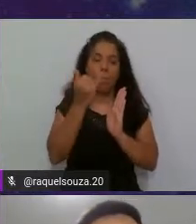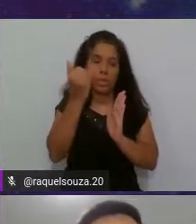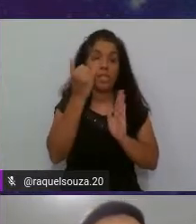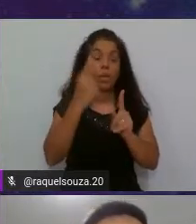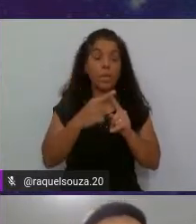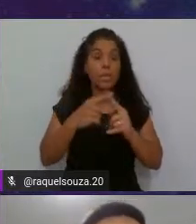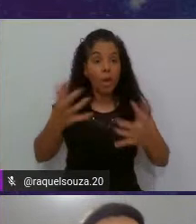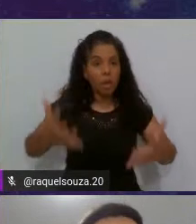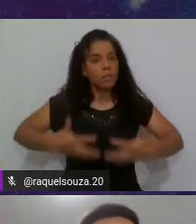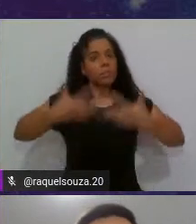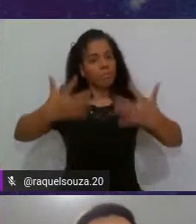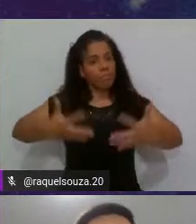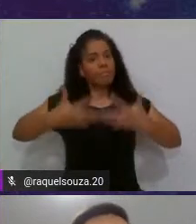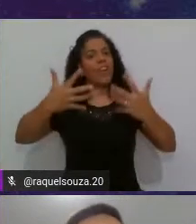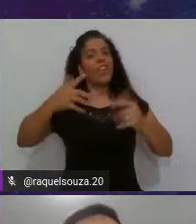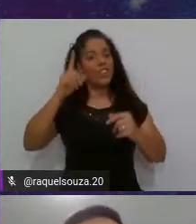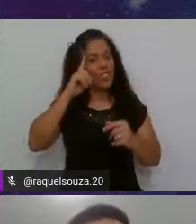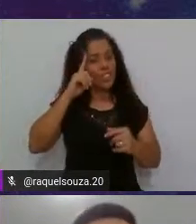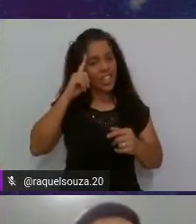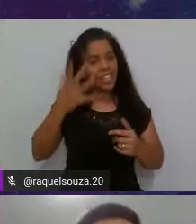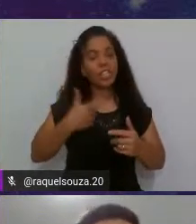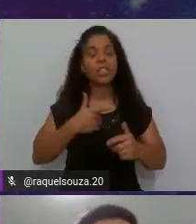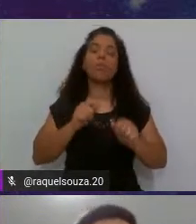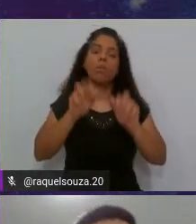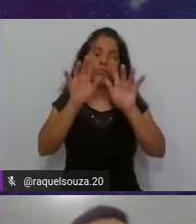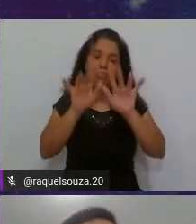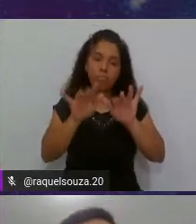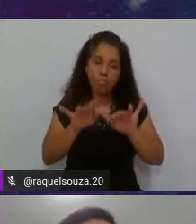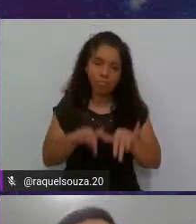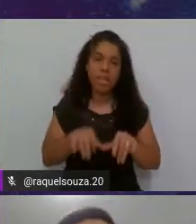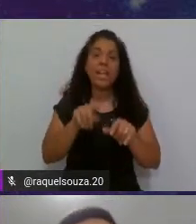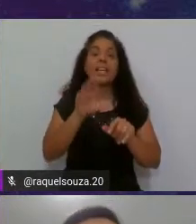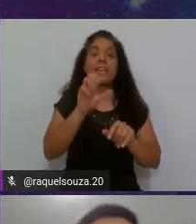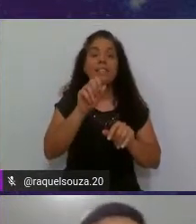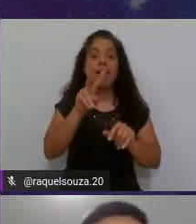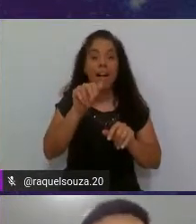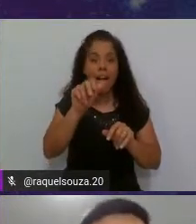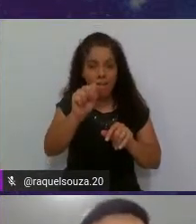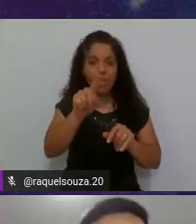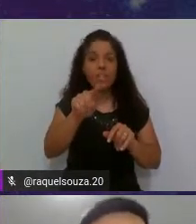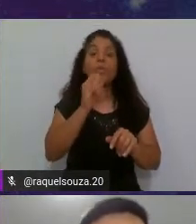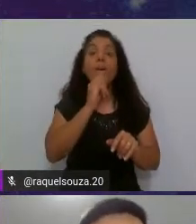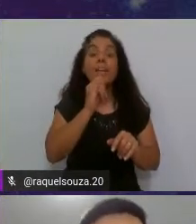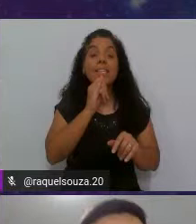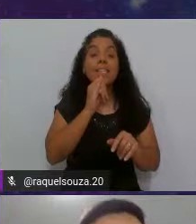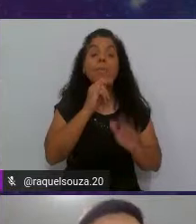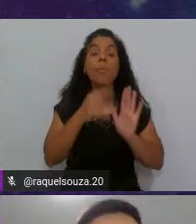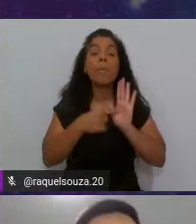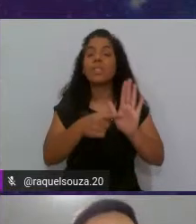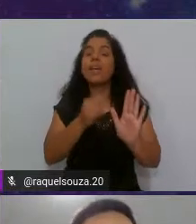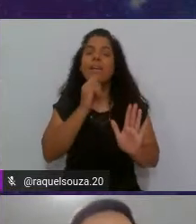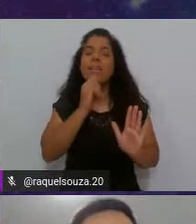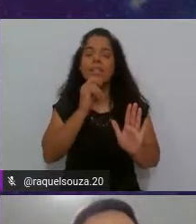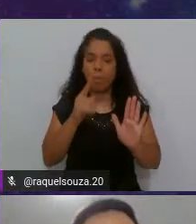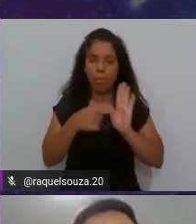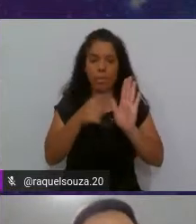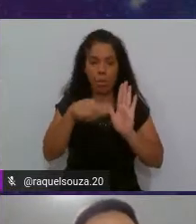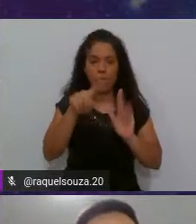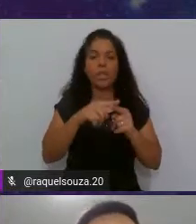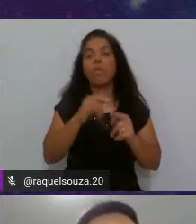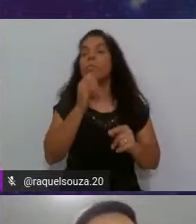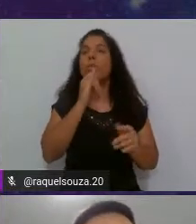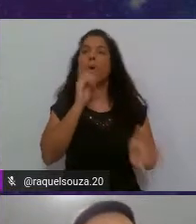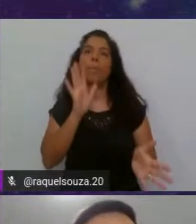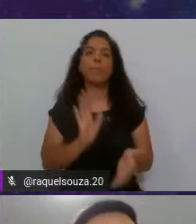dar mais motivação no dia a dia. Então, vou preencher aqui também esse canvas com um exemplo aqui para ilustrar para vocês. Certo? Então, vamos